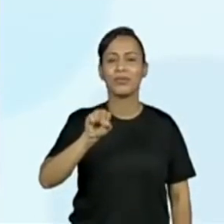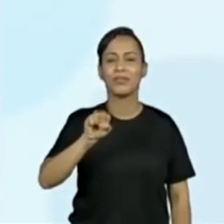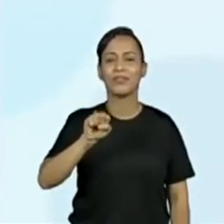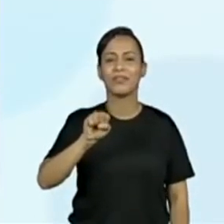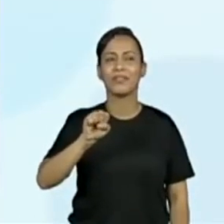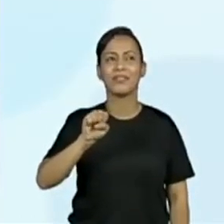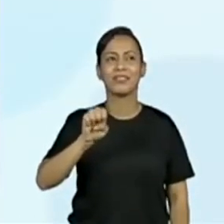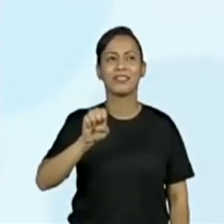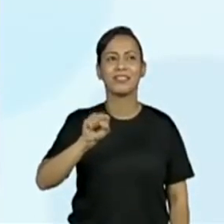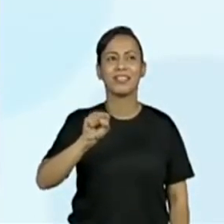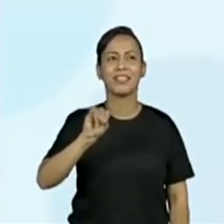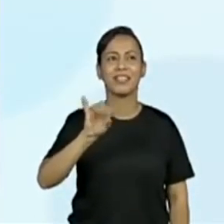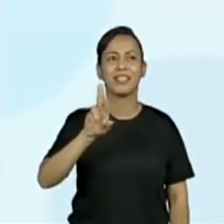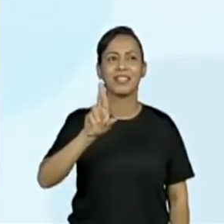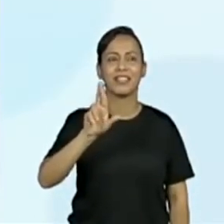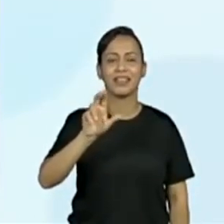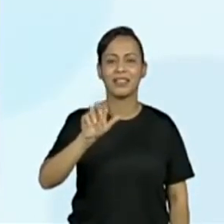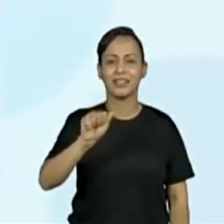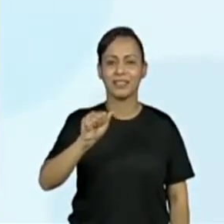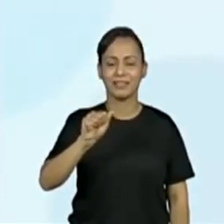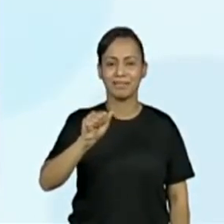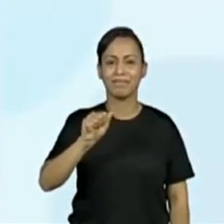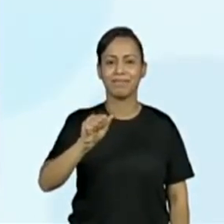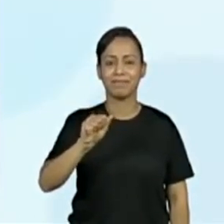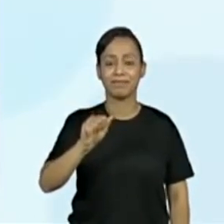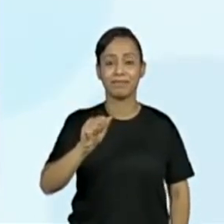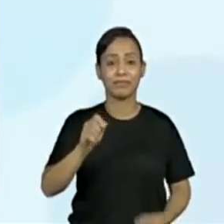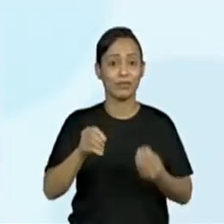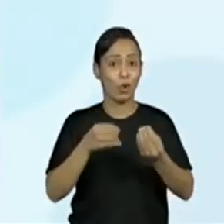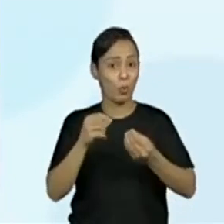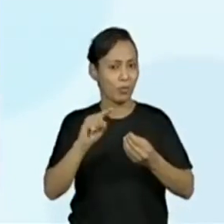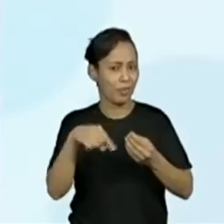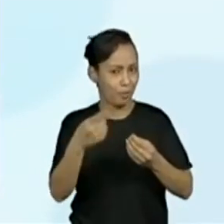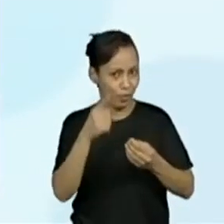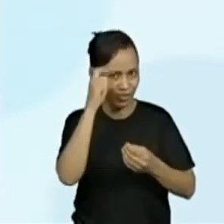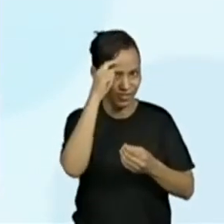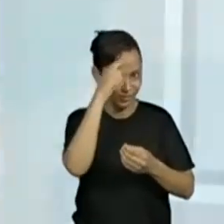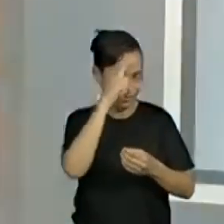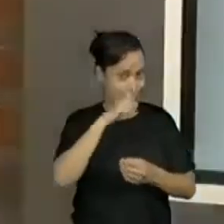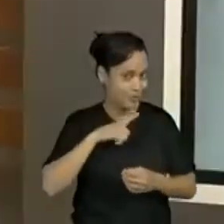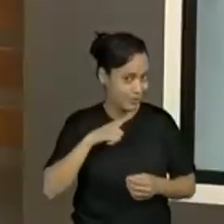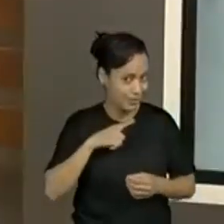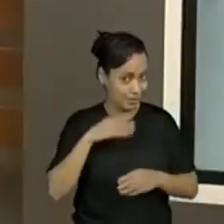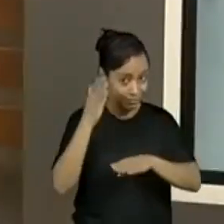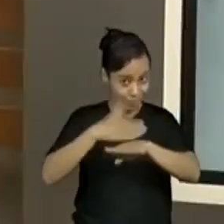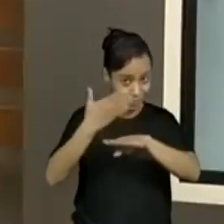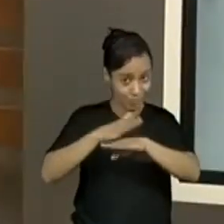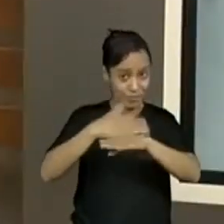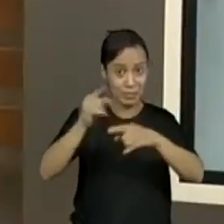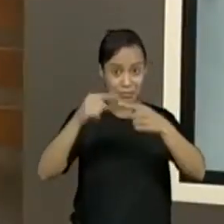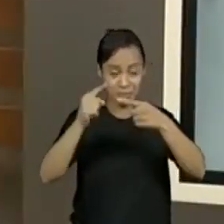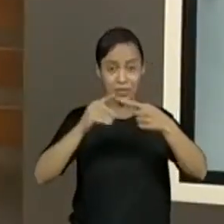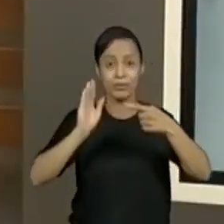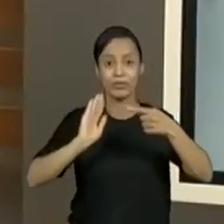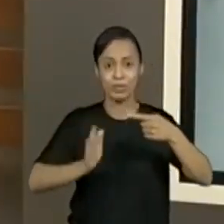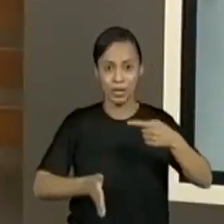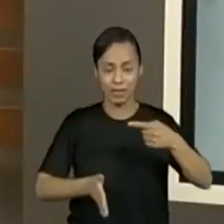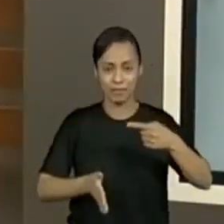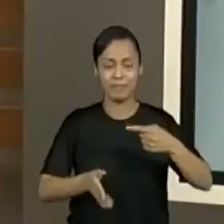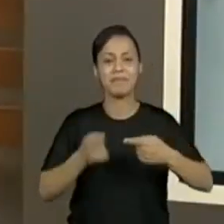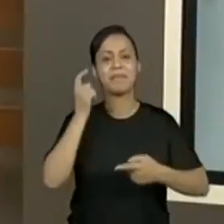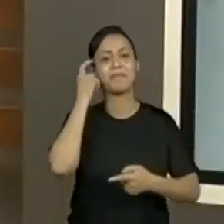Só que o que vai acontecer, a gente vai dificultar depois. Mas se prepara. Treinou essa com a gente, pensou junto,